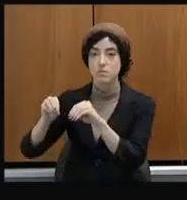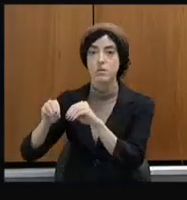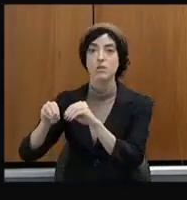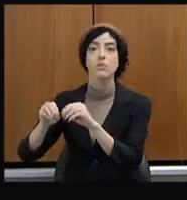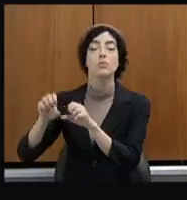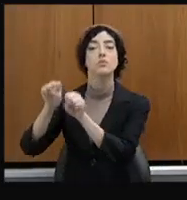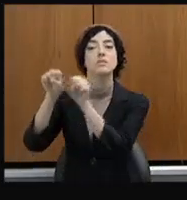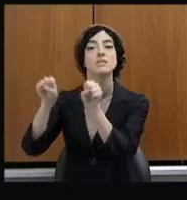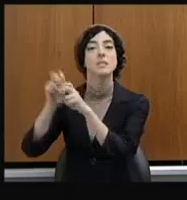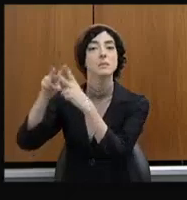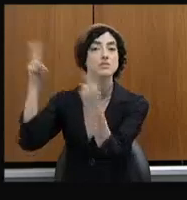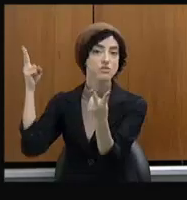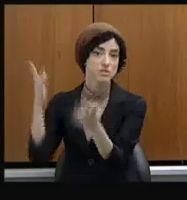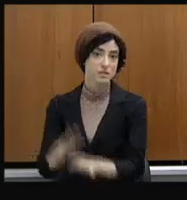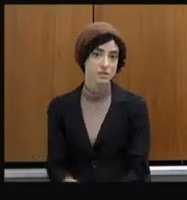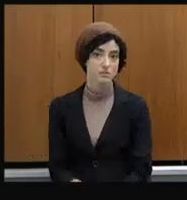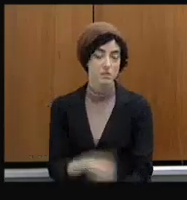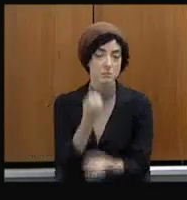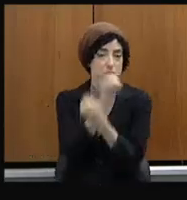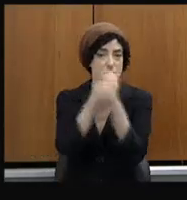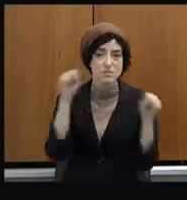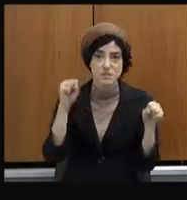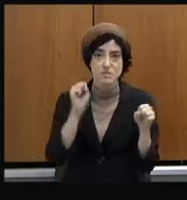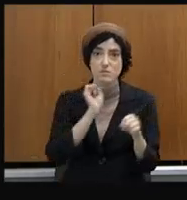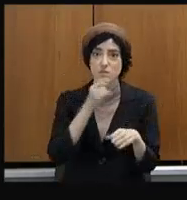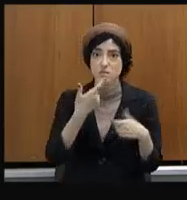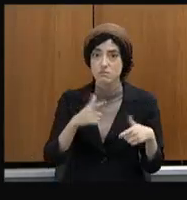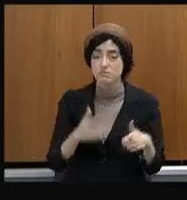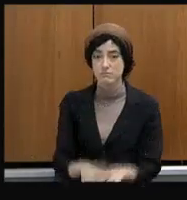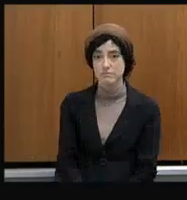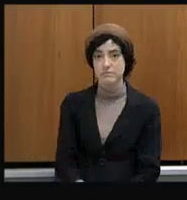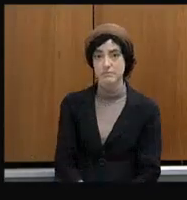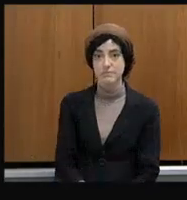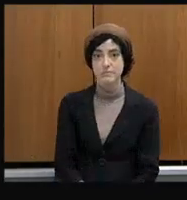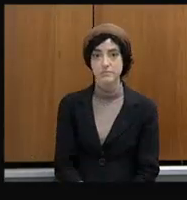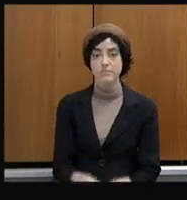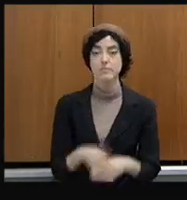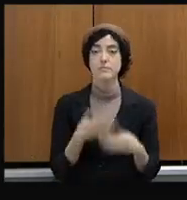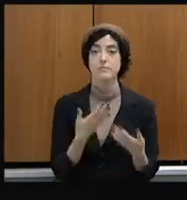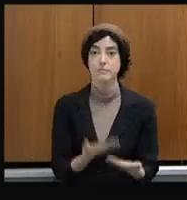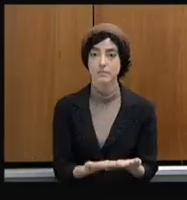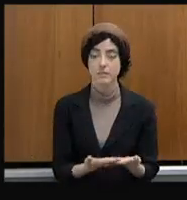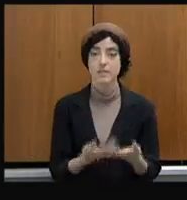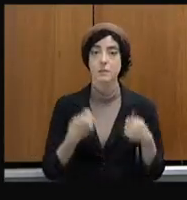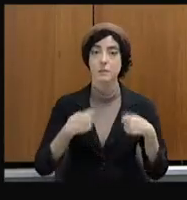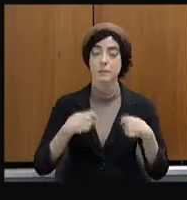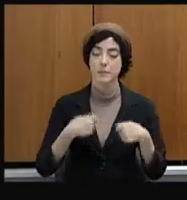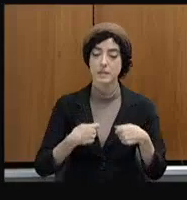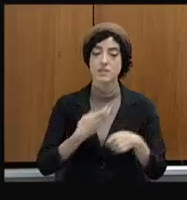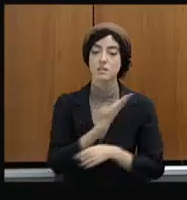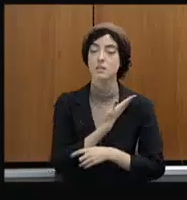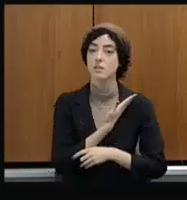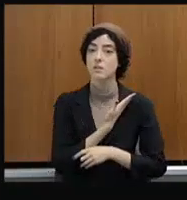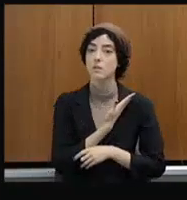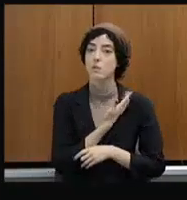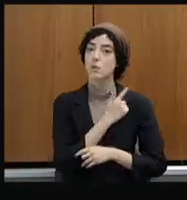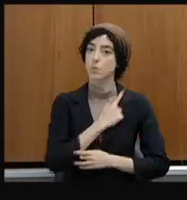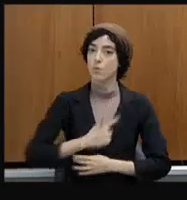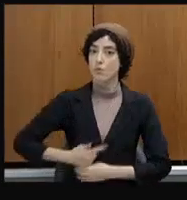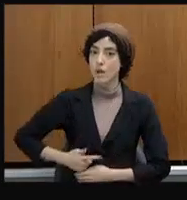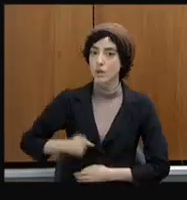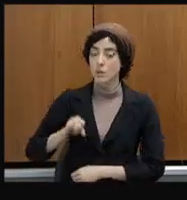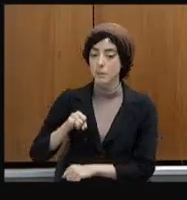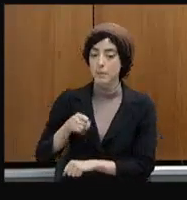Se o governo não chamar os excedentes de todas as carreiras, se o governo não aproveitar todos